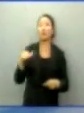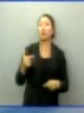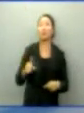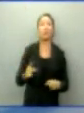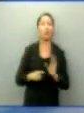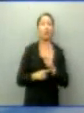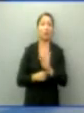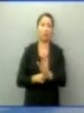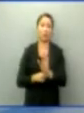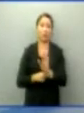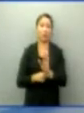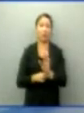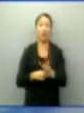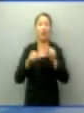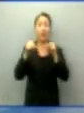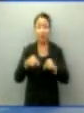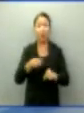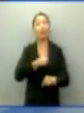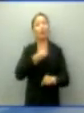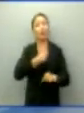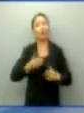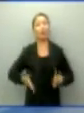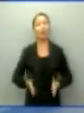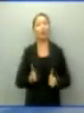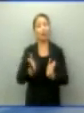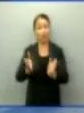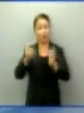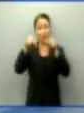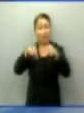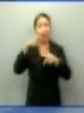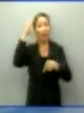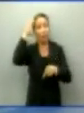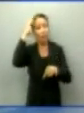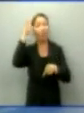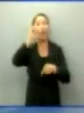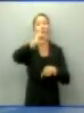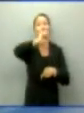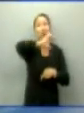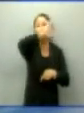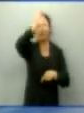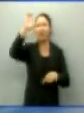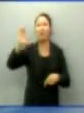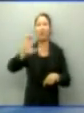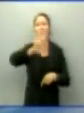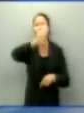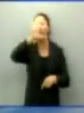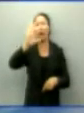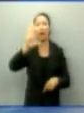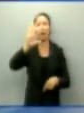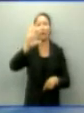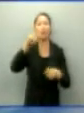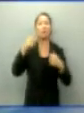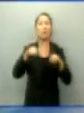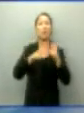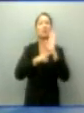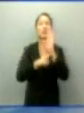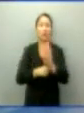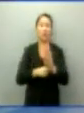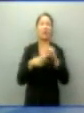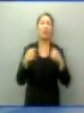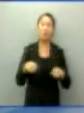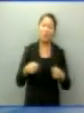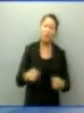necessário. E para os matogrossenses de Chapa e de Cruz, também que o Estado possa atender a mão neste momento de tanta